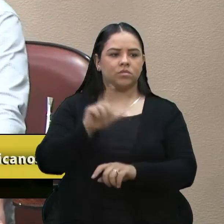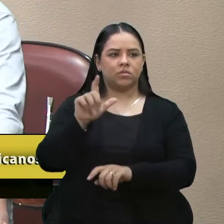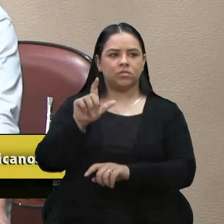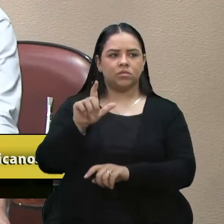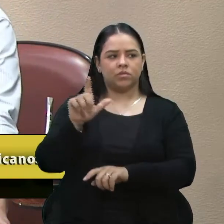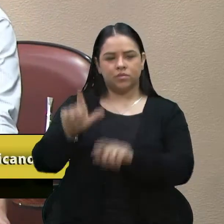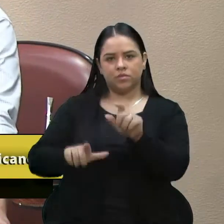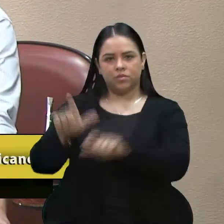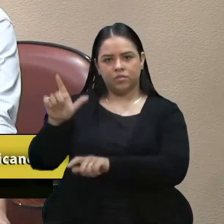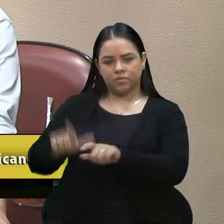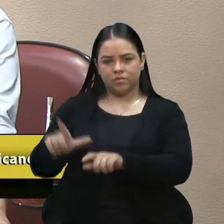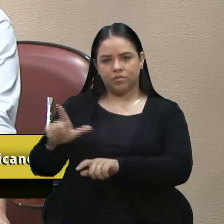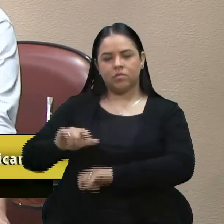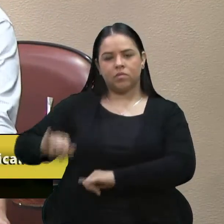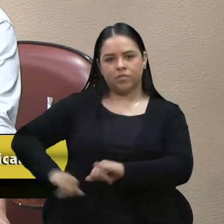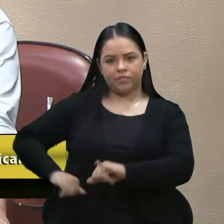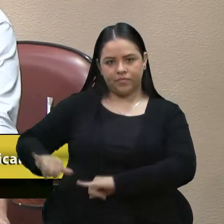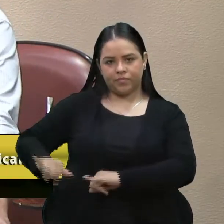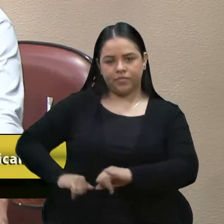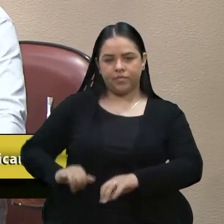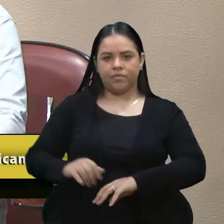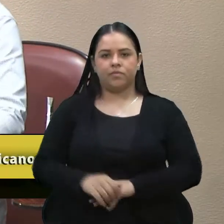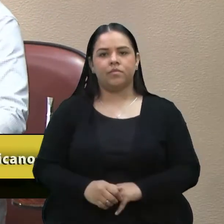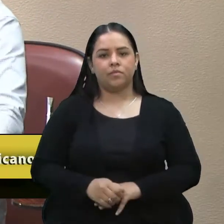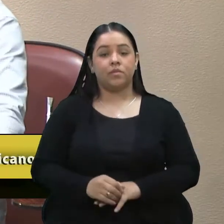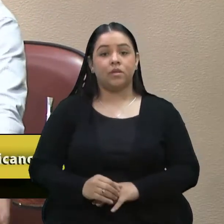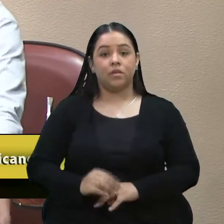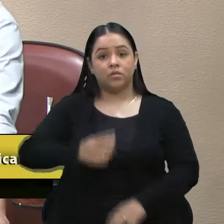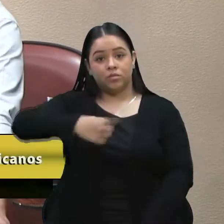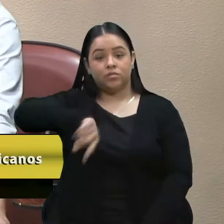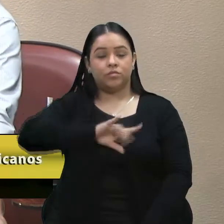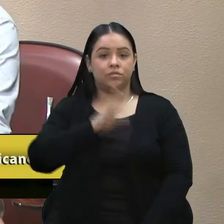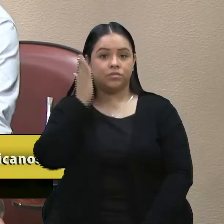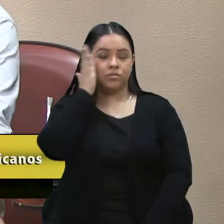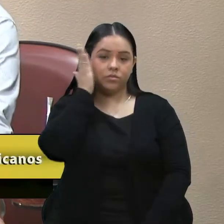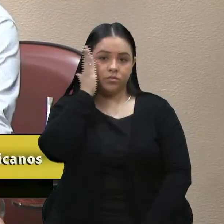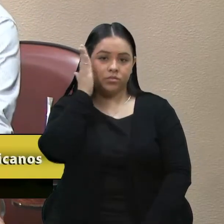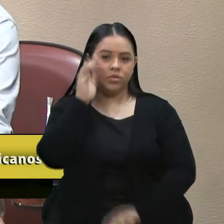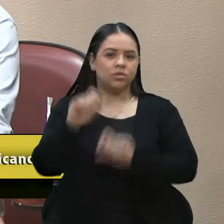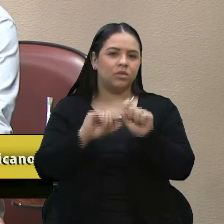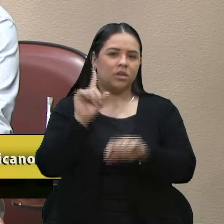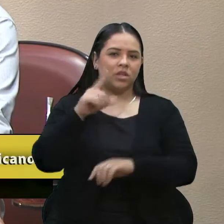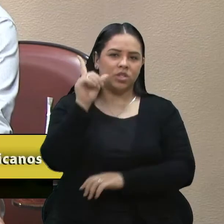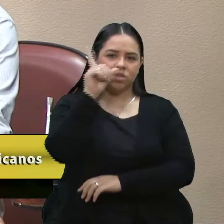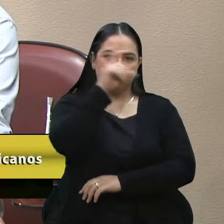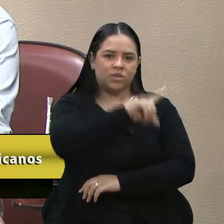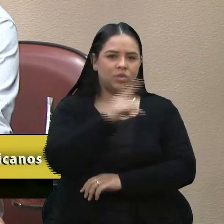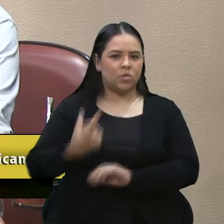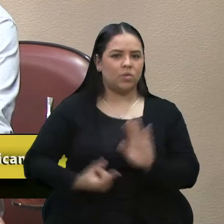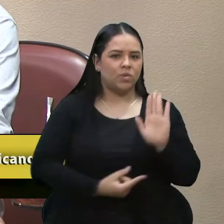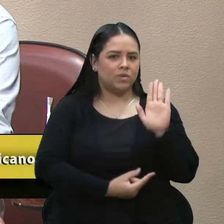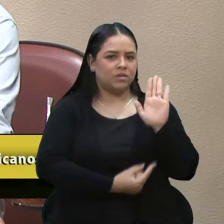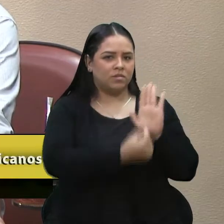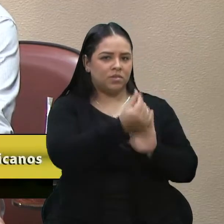vulnerabilidade social. Nós sabemos da dificuldade orçamentária